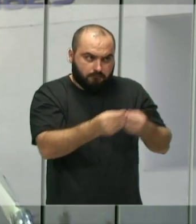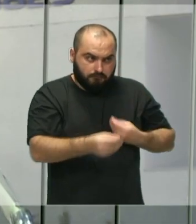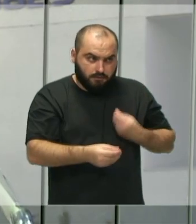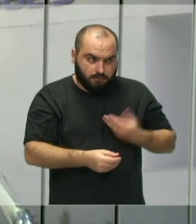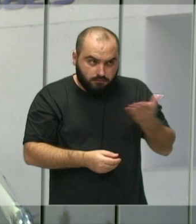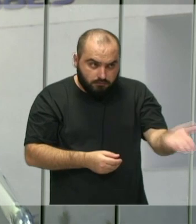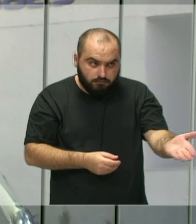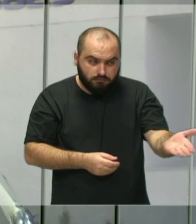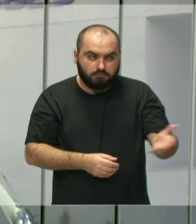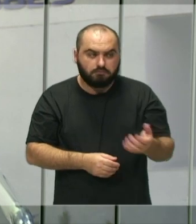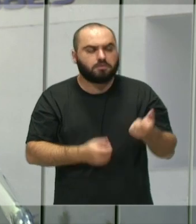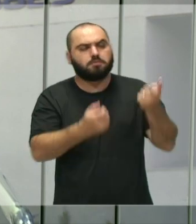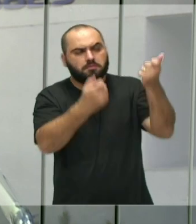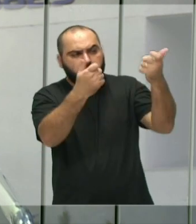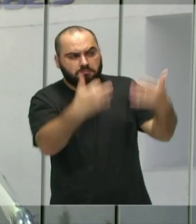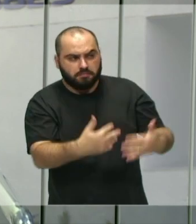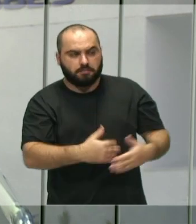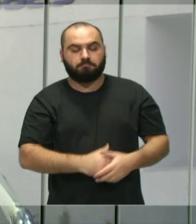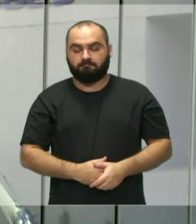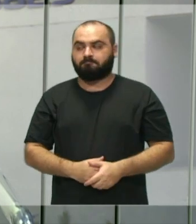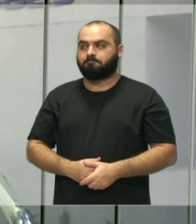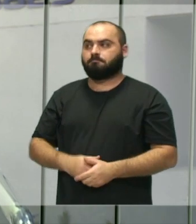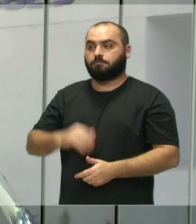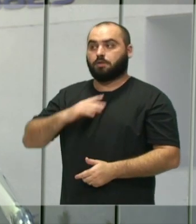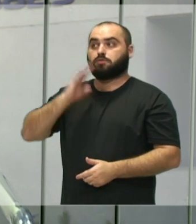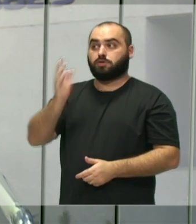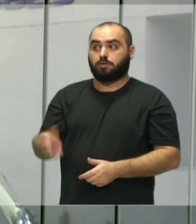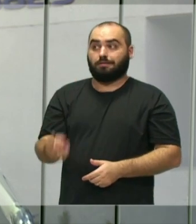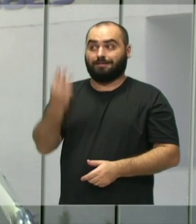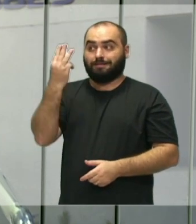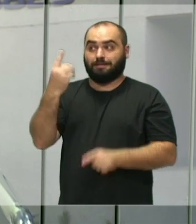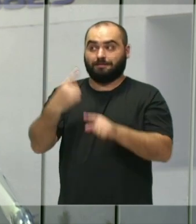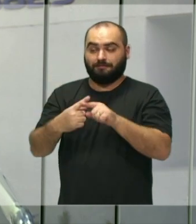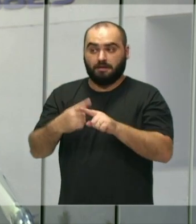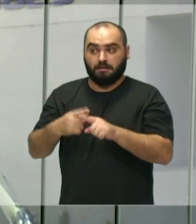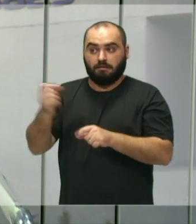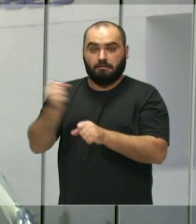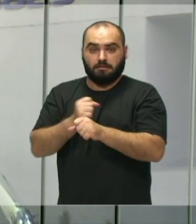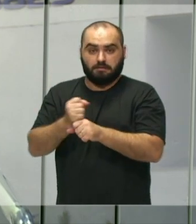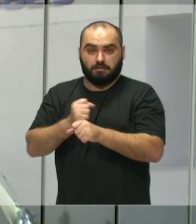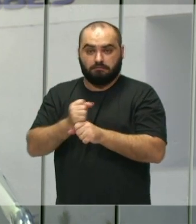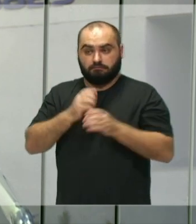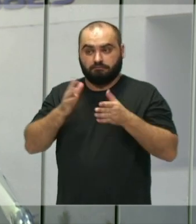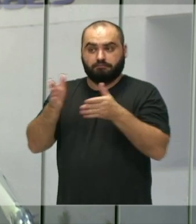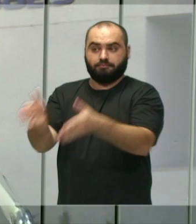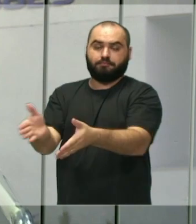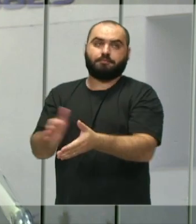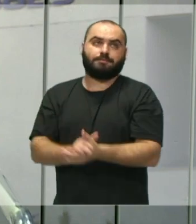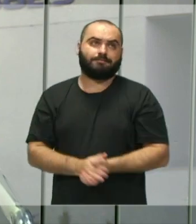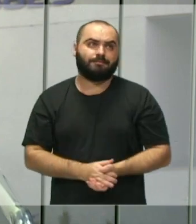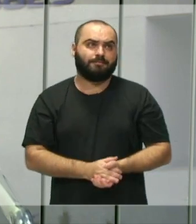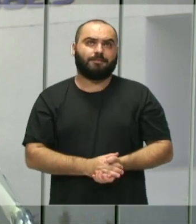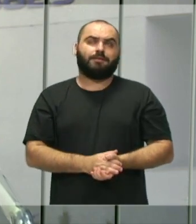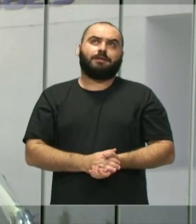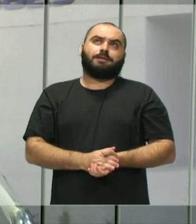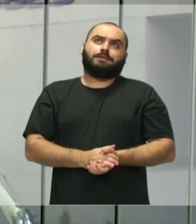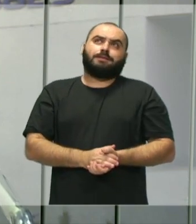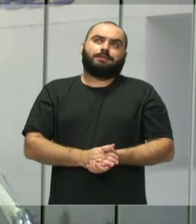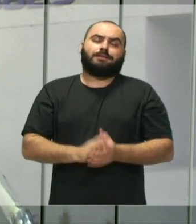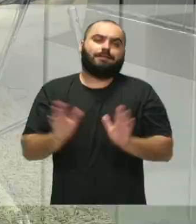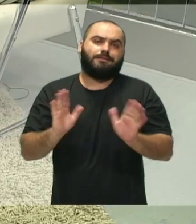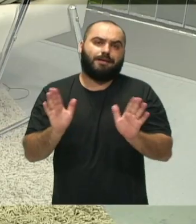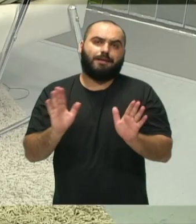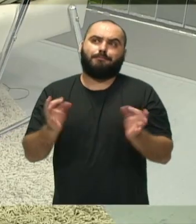em três visitas esse ano e não tem como falar que é uma situação boa, porque não é a situação